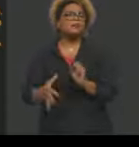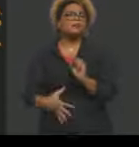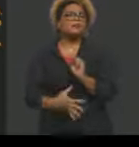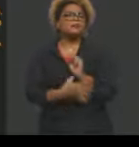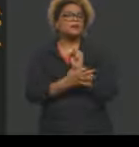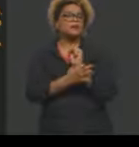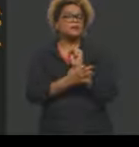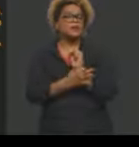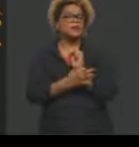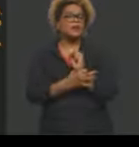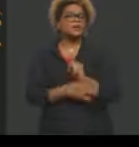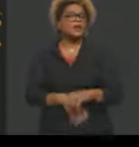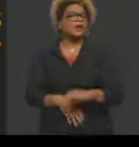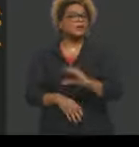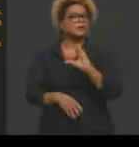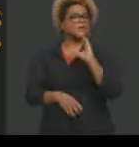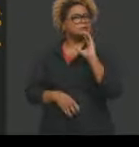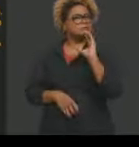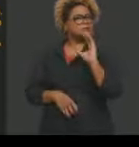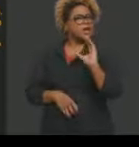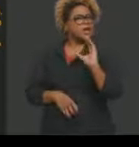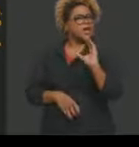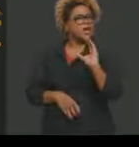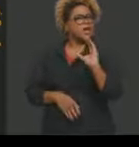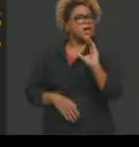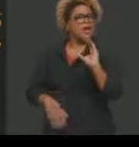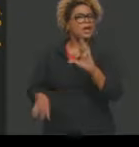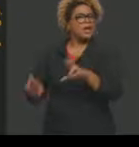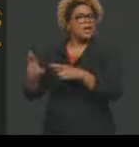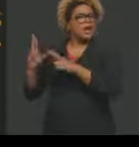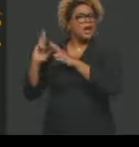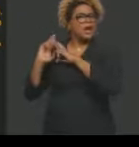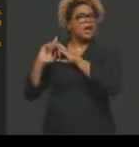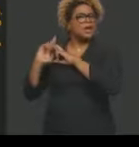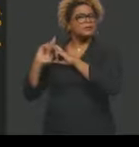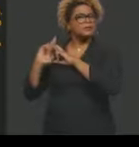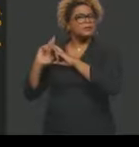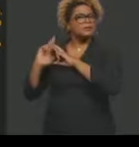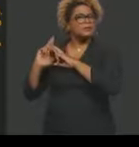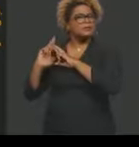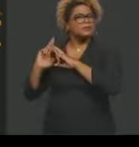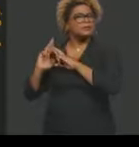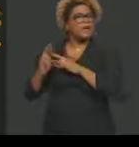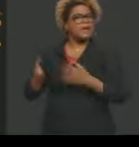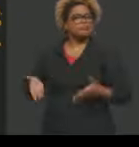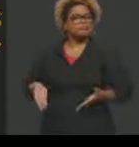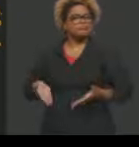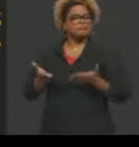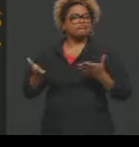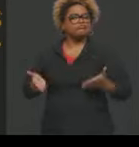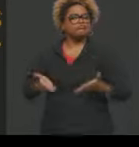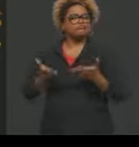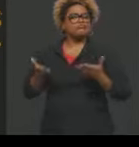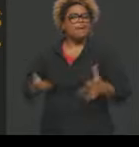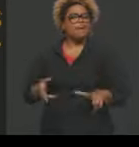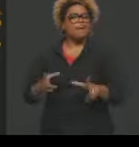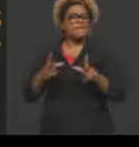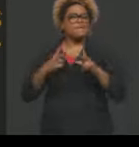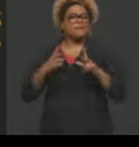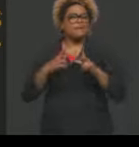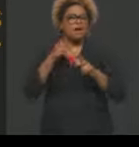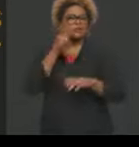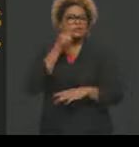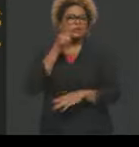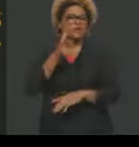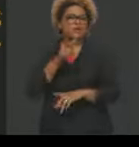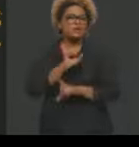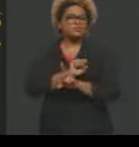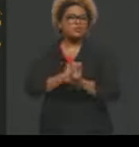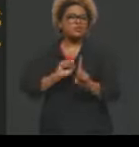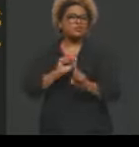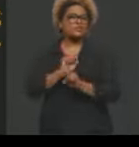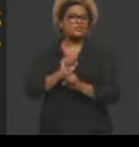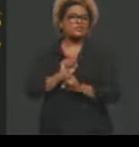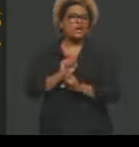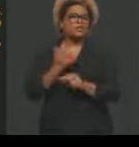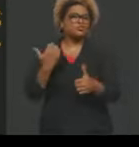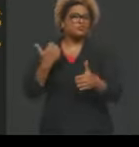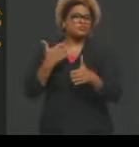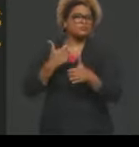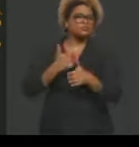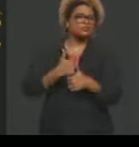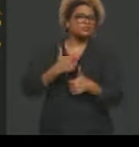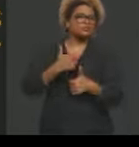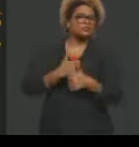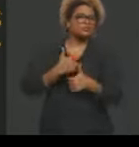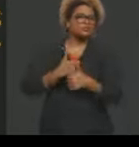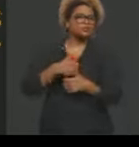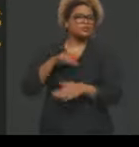Letra C, pela função de fomento da iniciativa privada nas áreas de interesse social em substituição da atuação